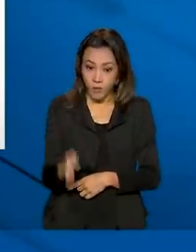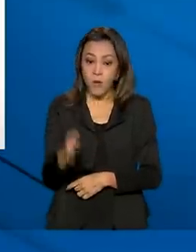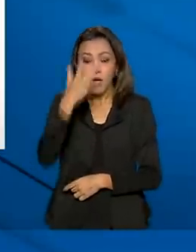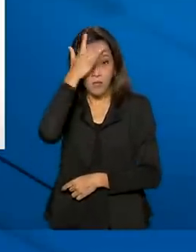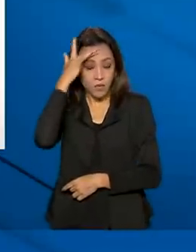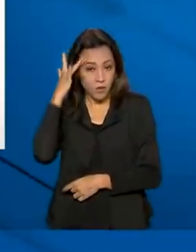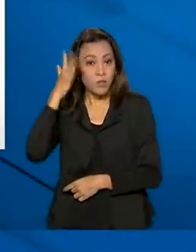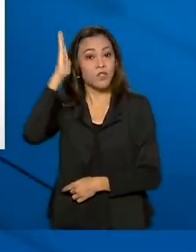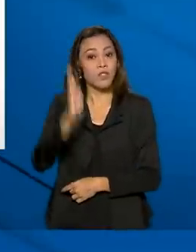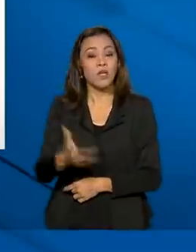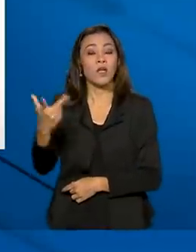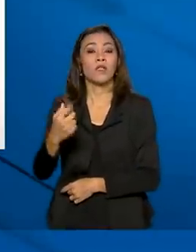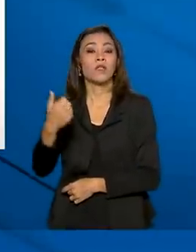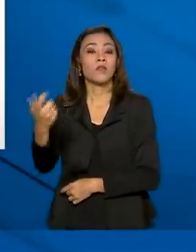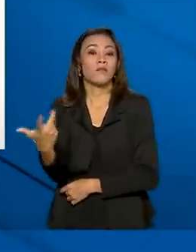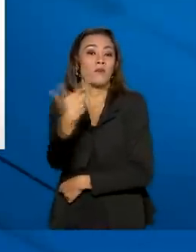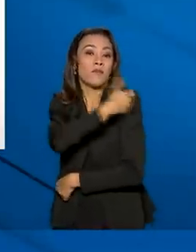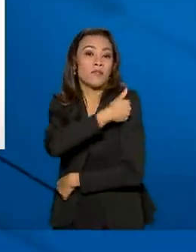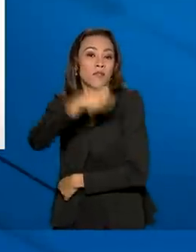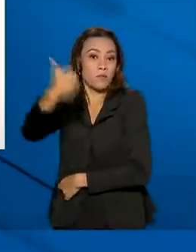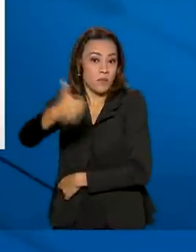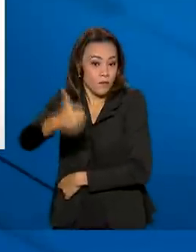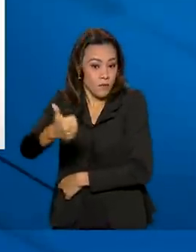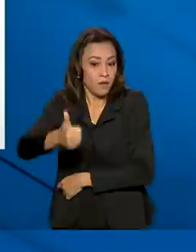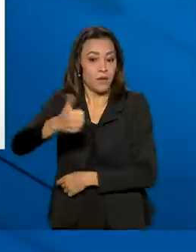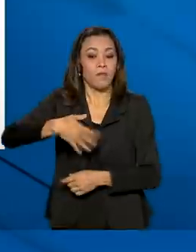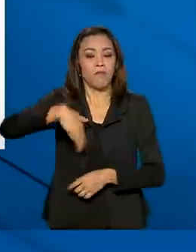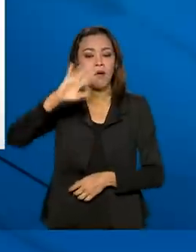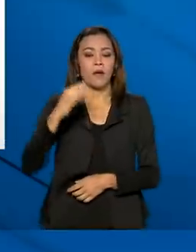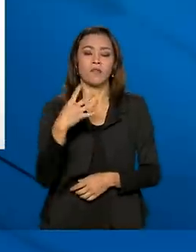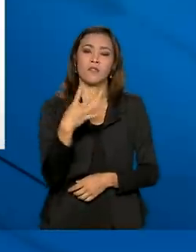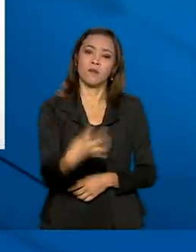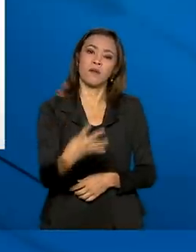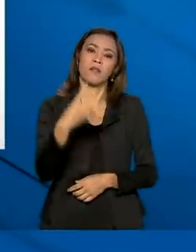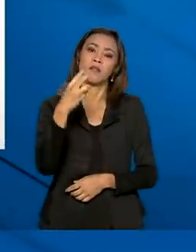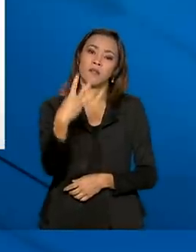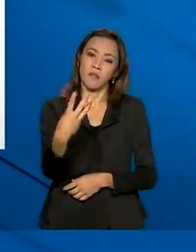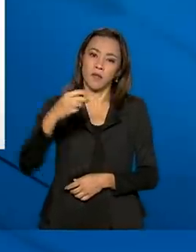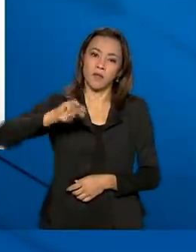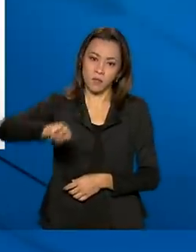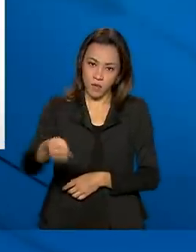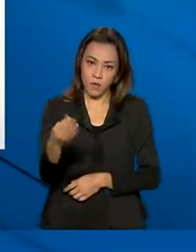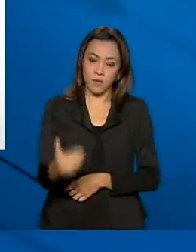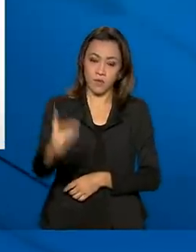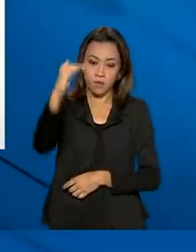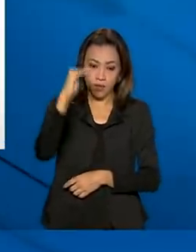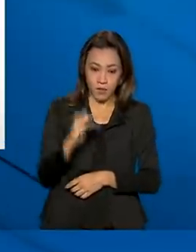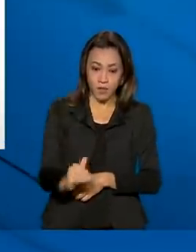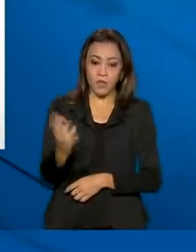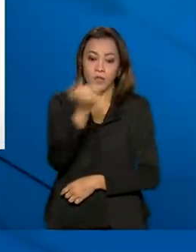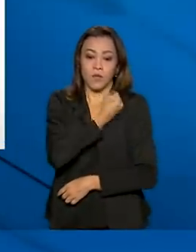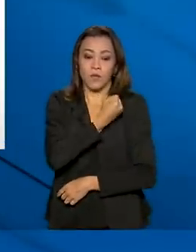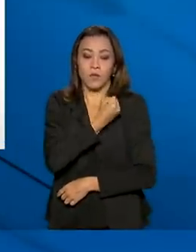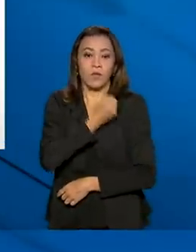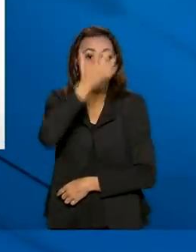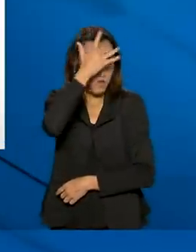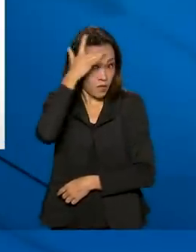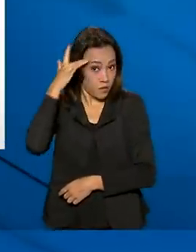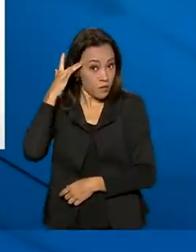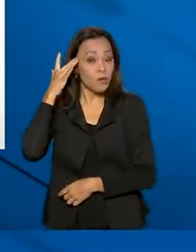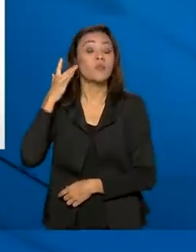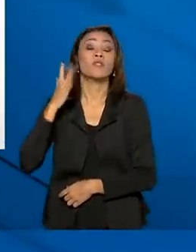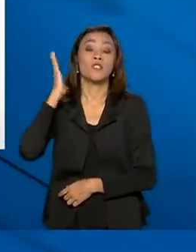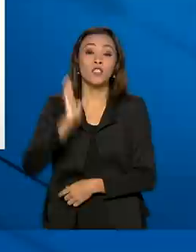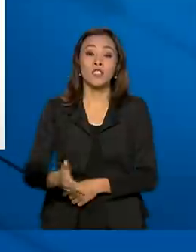tomaram a primeira dose são mais de 43 milhões. E o número de pessoas, de brasileiros, que